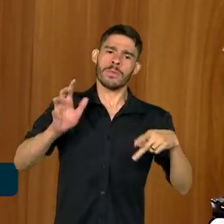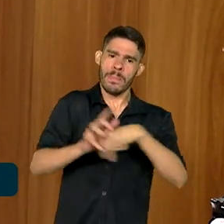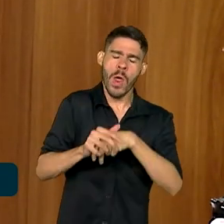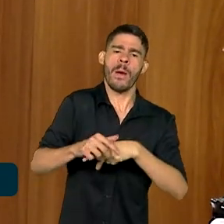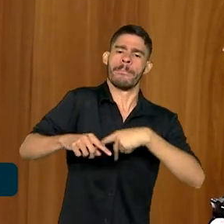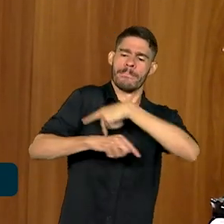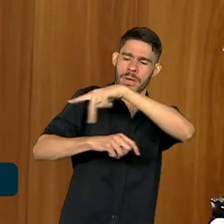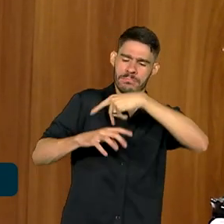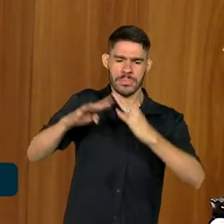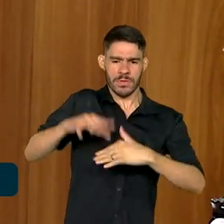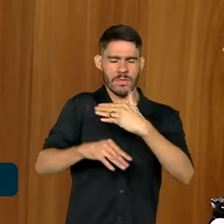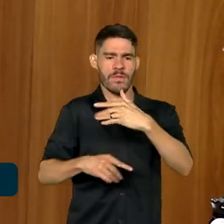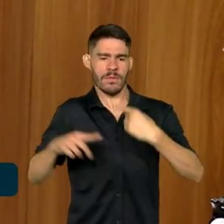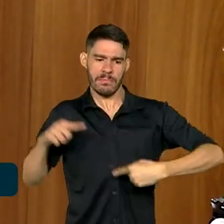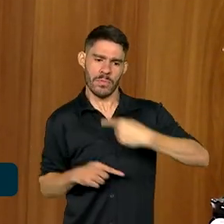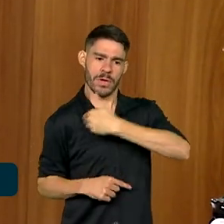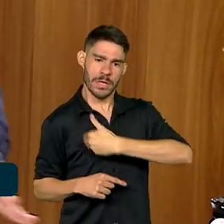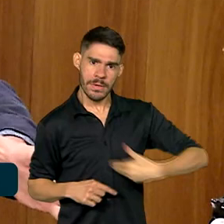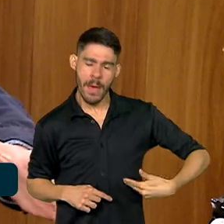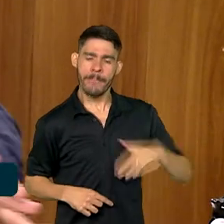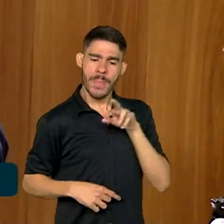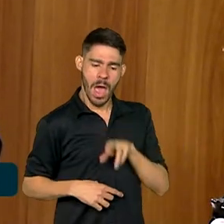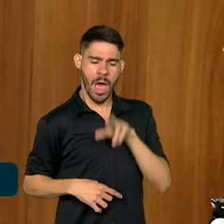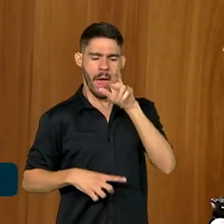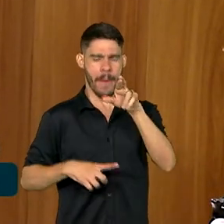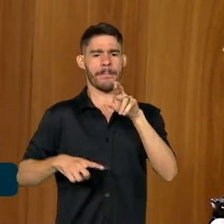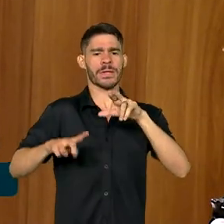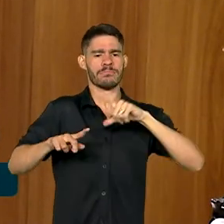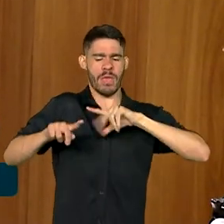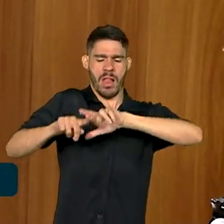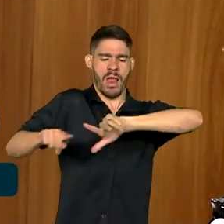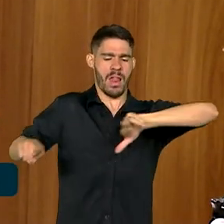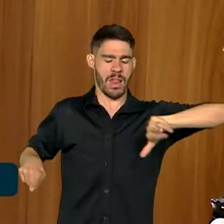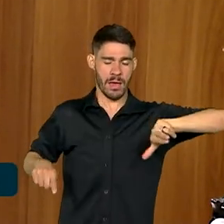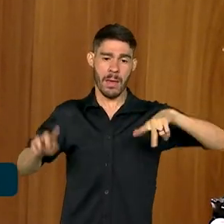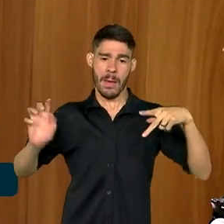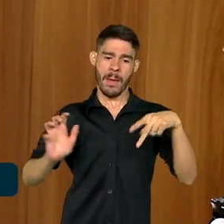para o desenvolvimento de políticas públicas que representam toda a diversidade,